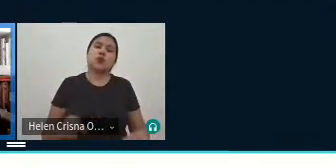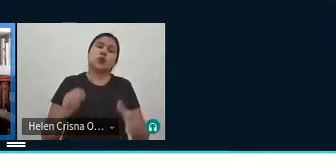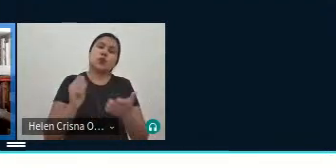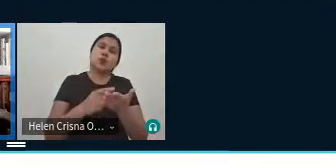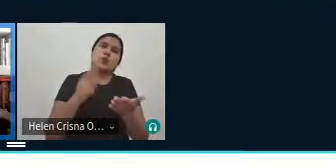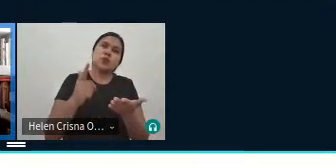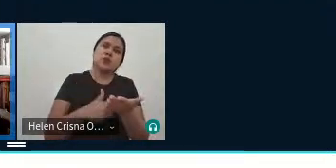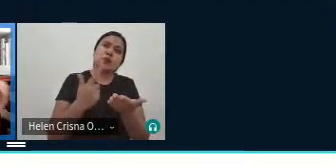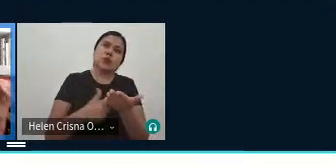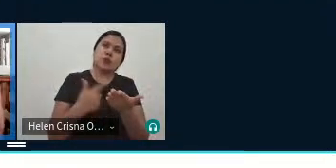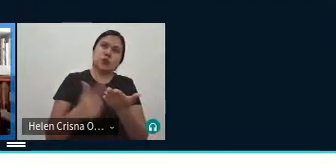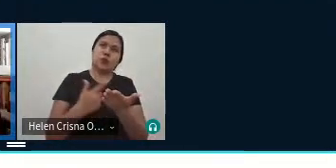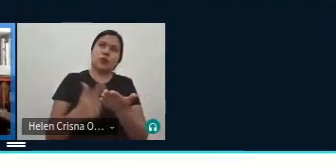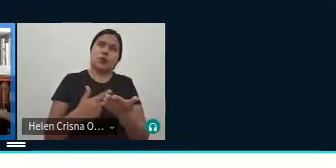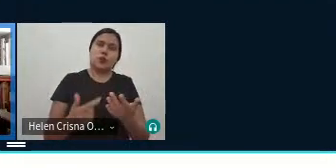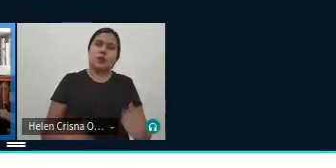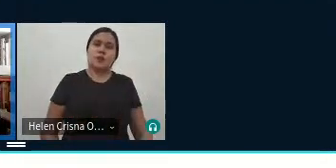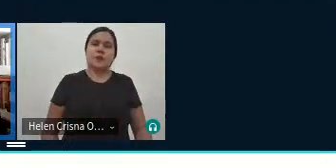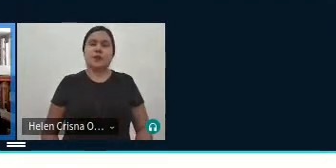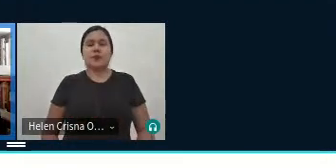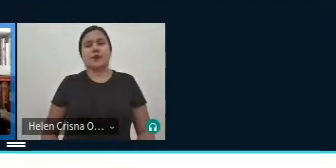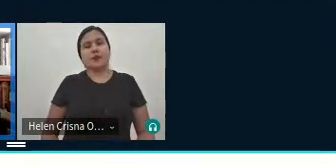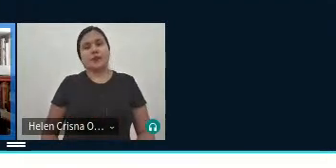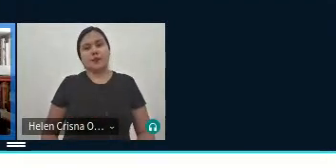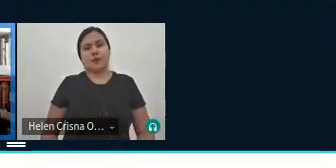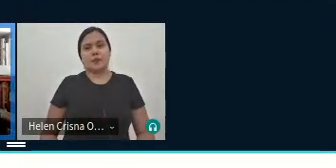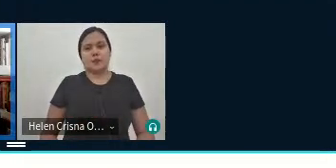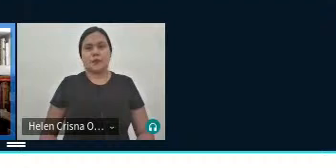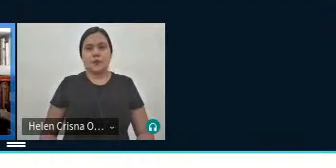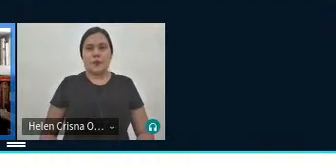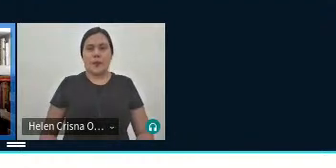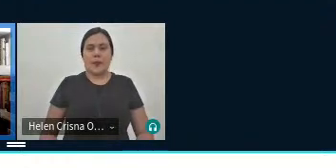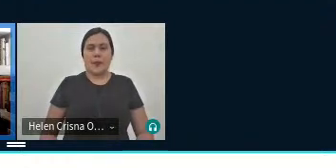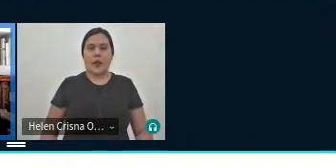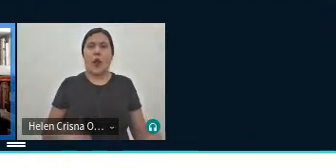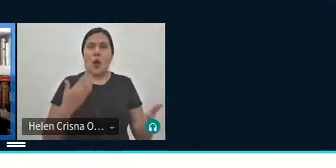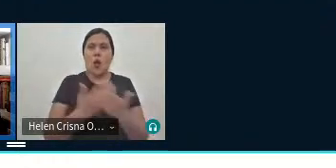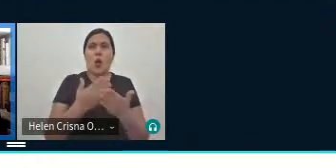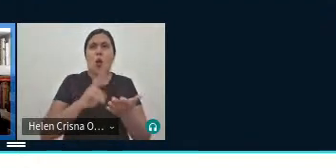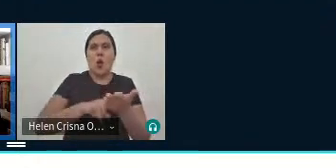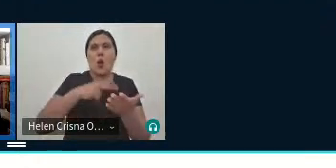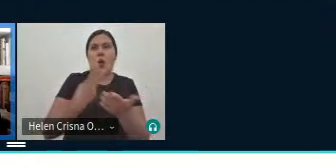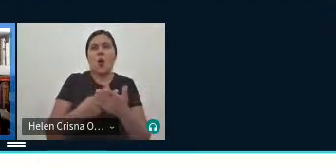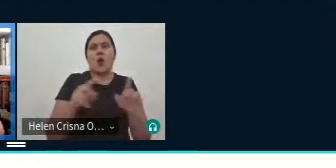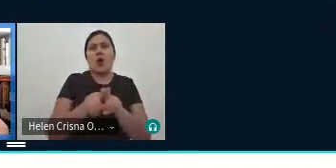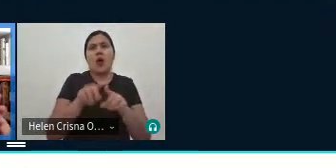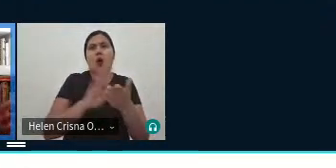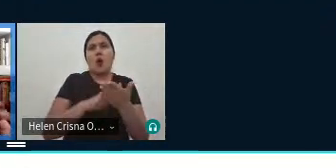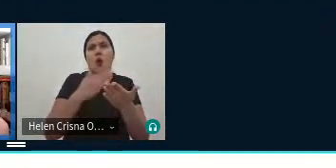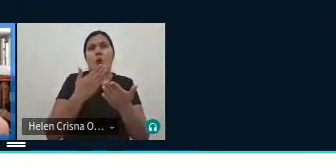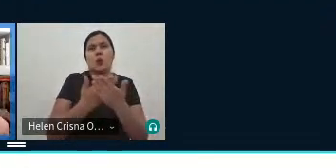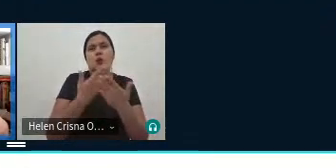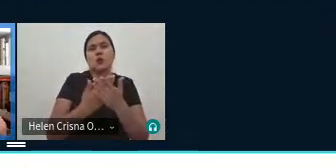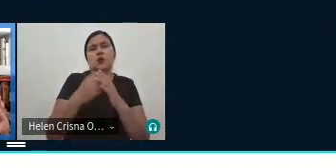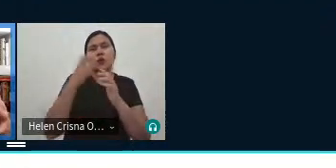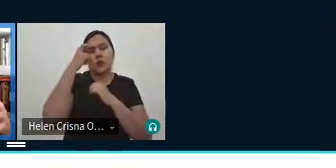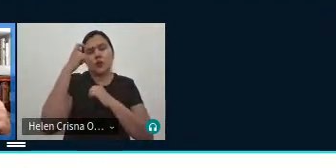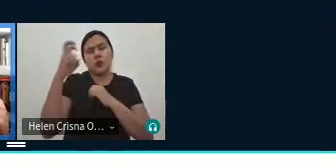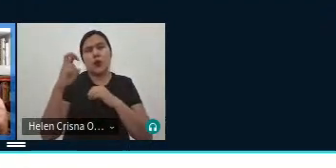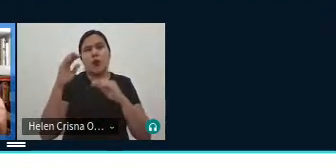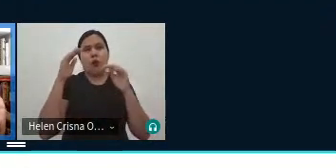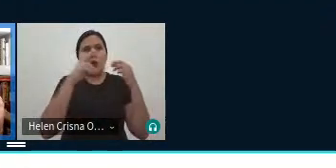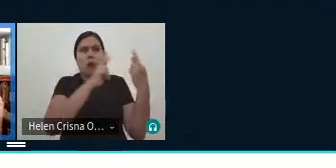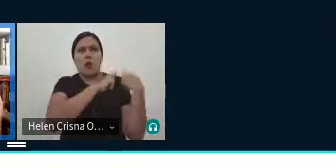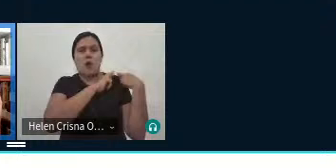né partindo dessa relação então entre estudos da tradução e estudos culturais especificamente no que diz respeito aos